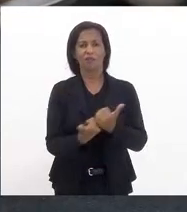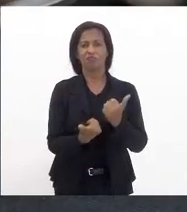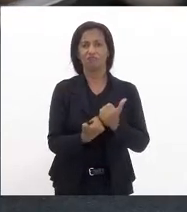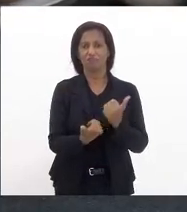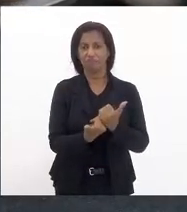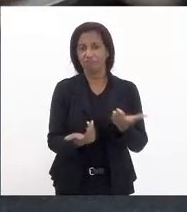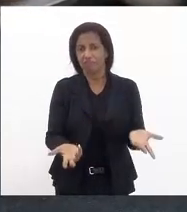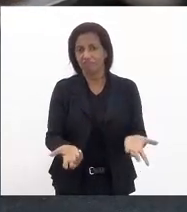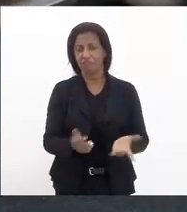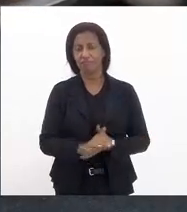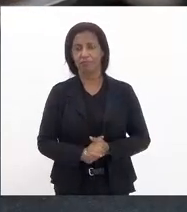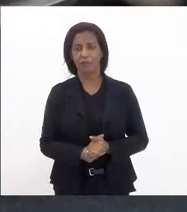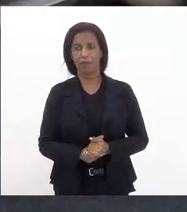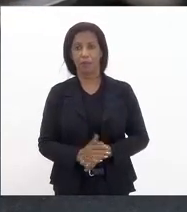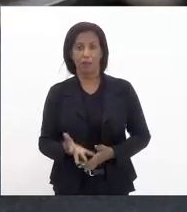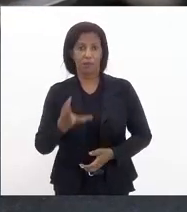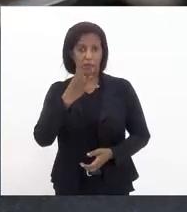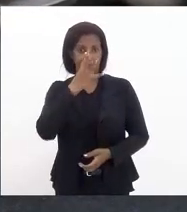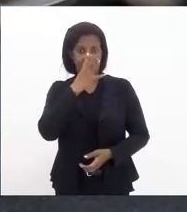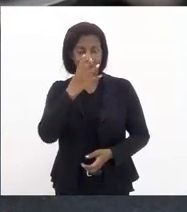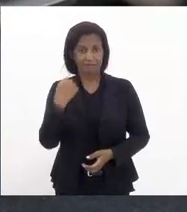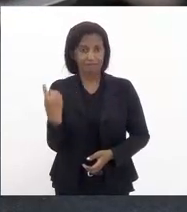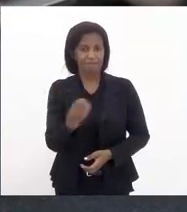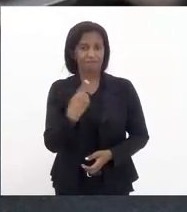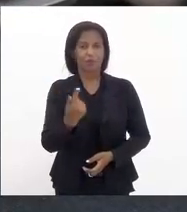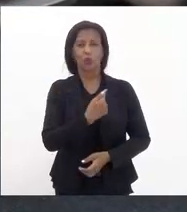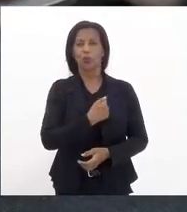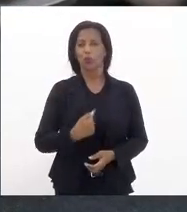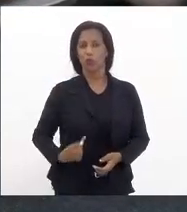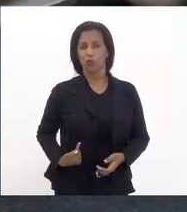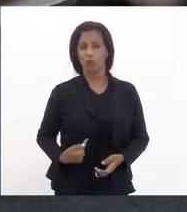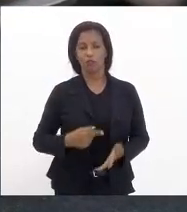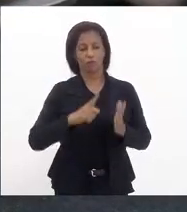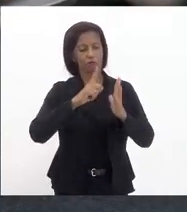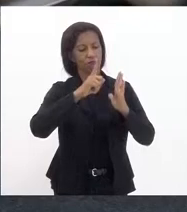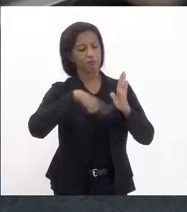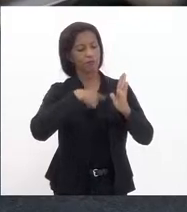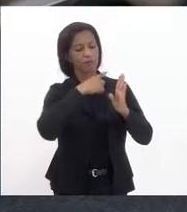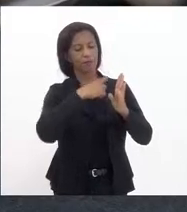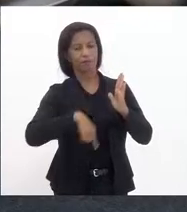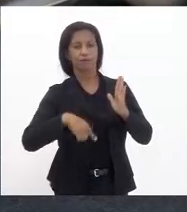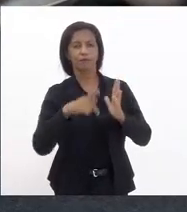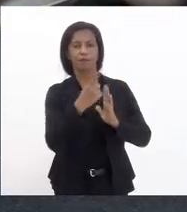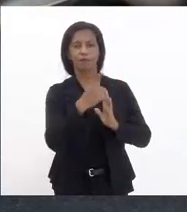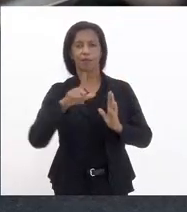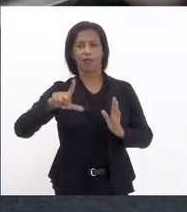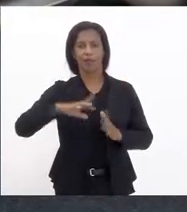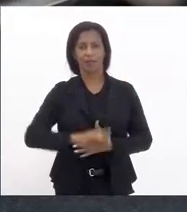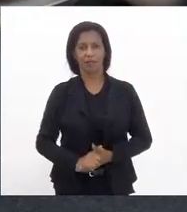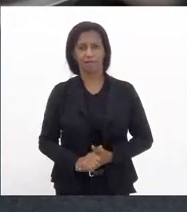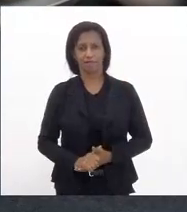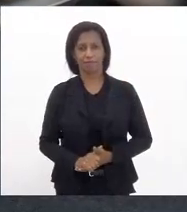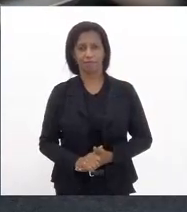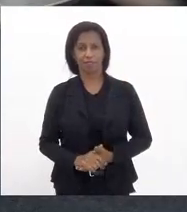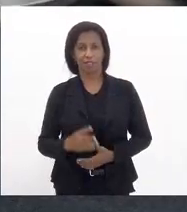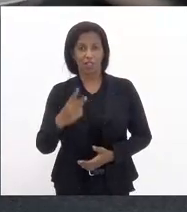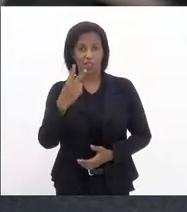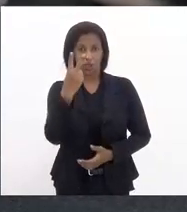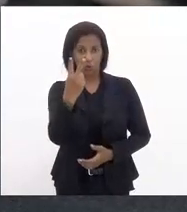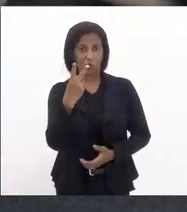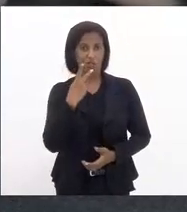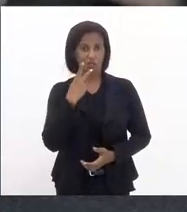alimentação para surpresa nossa o governador vetou esse projeto e utilizou dois